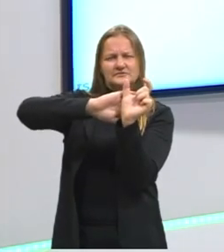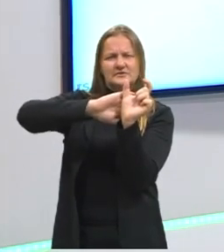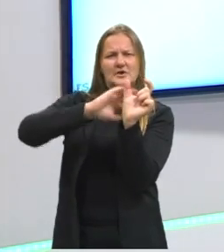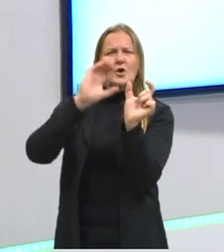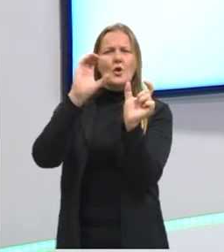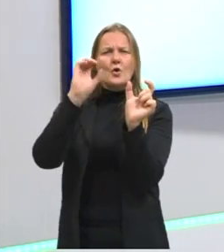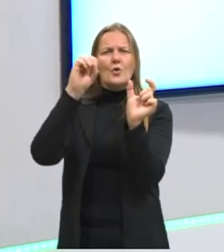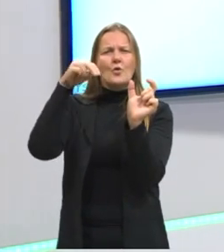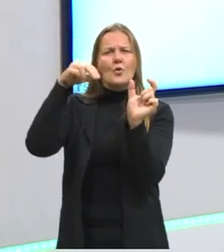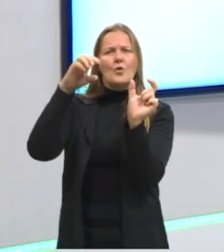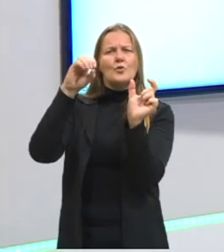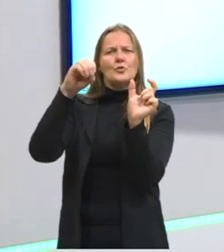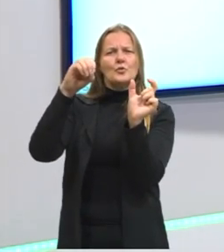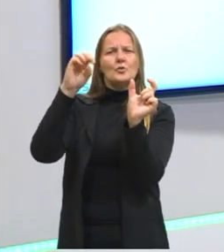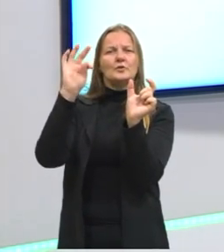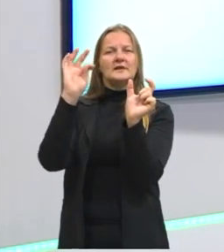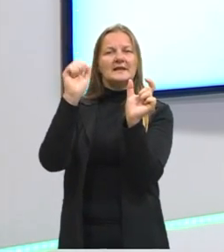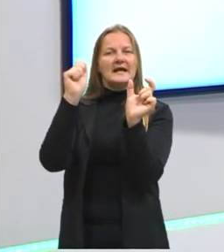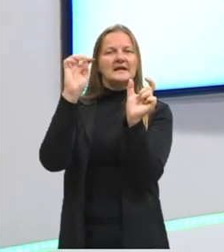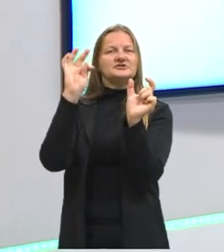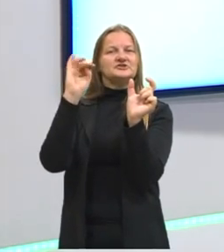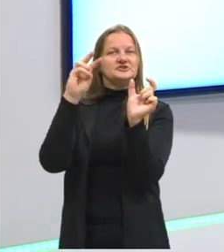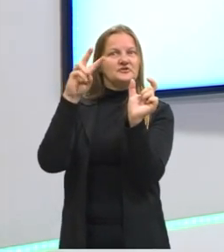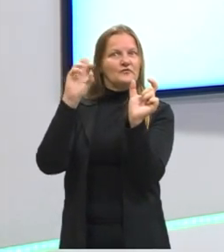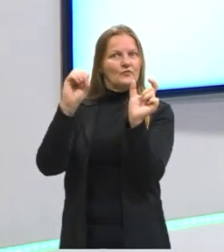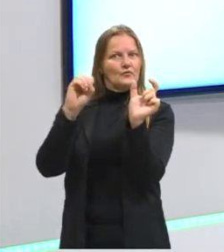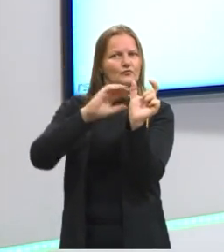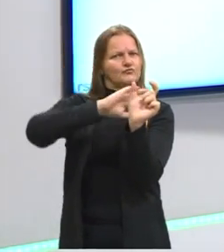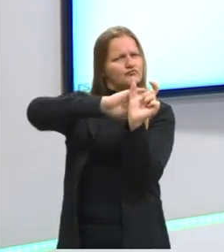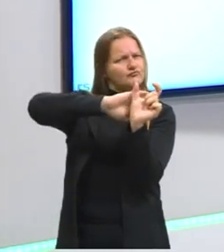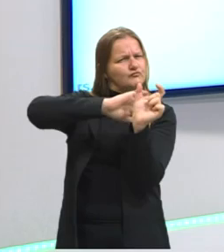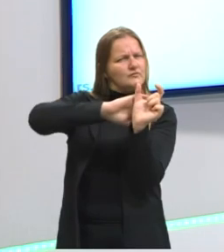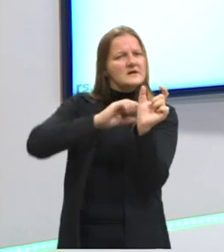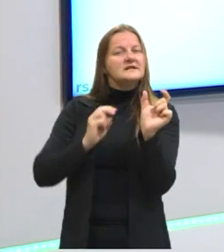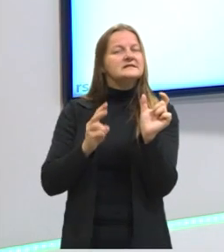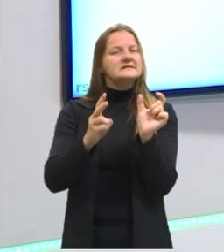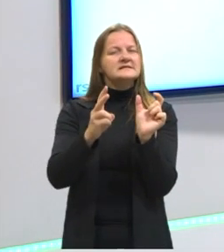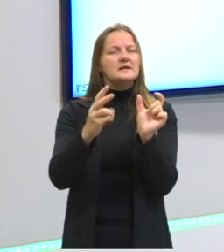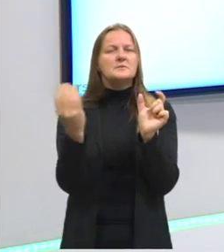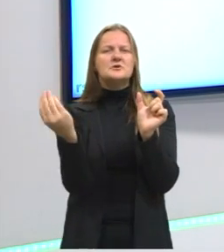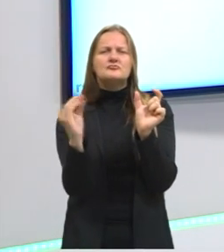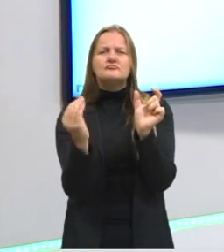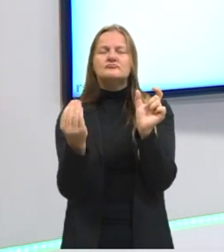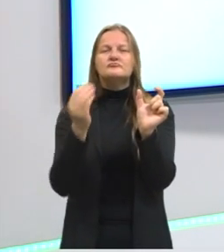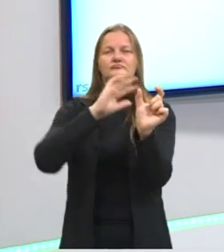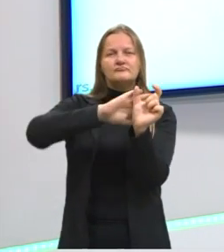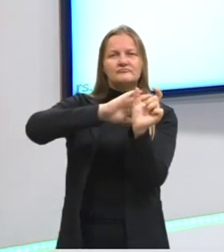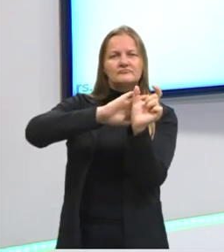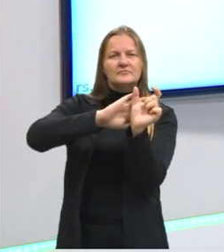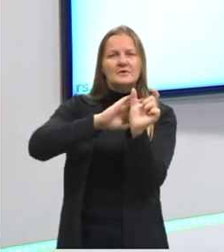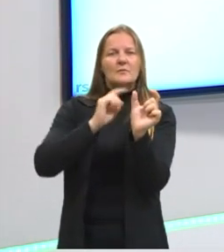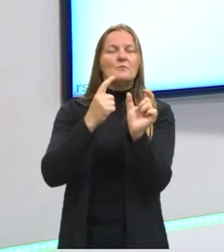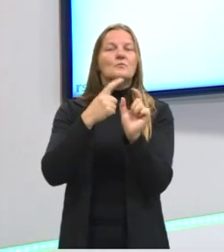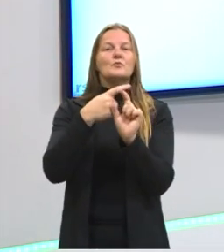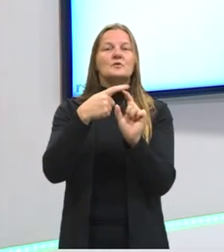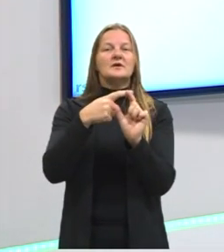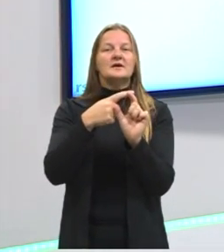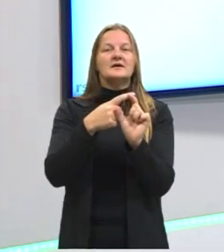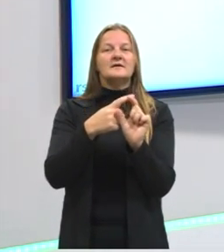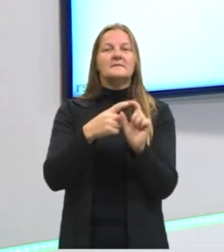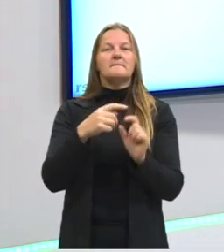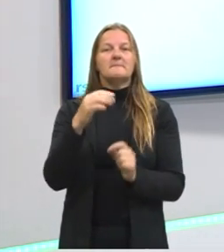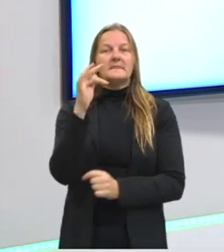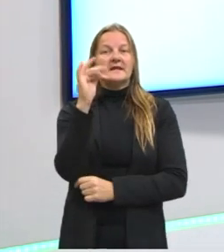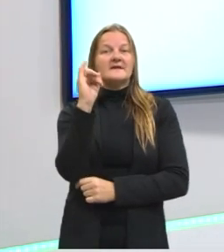conotativa dentro da linguagem? É aquela que recorre aos sentidos figurados. Eu